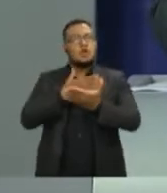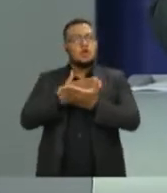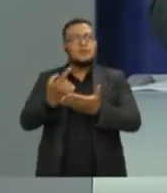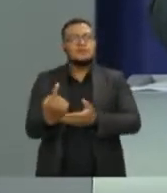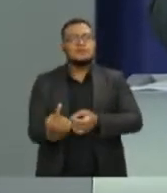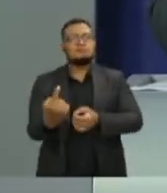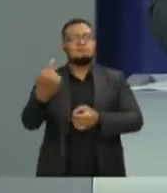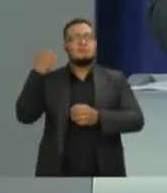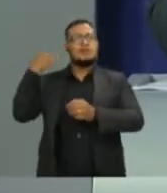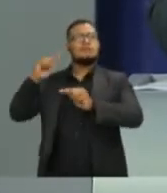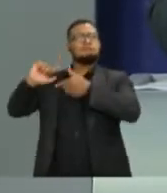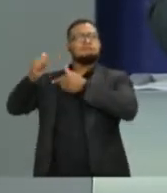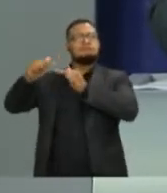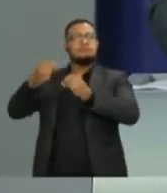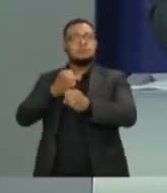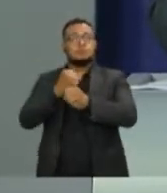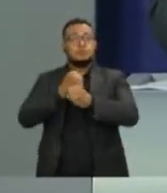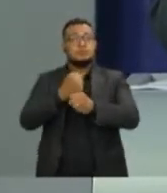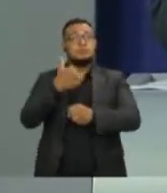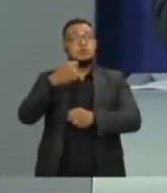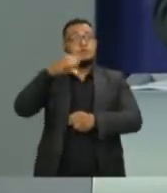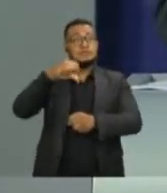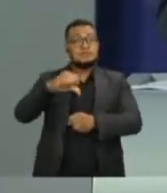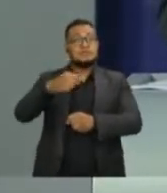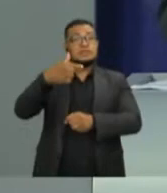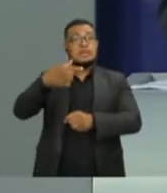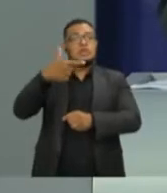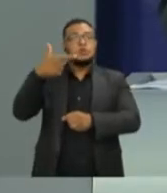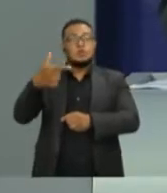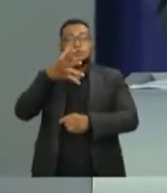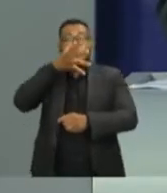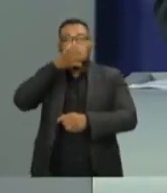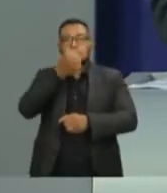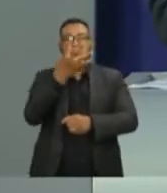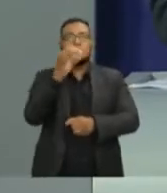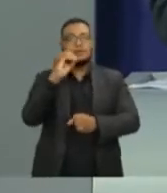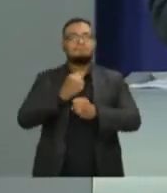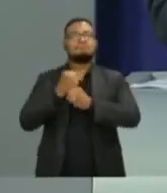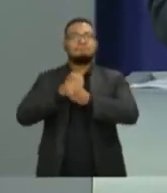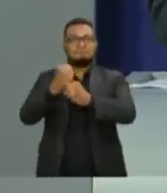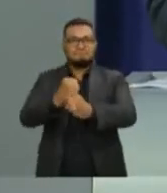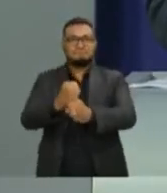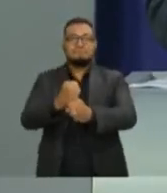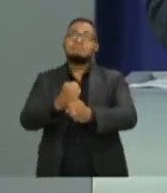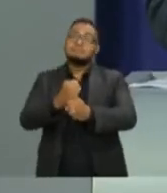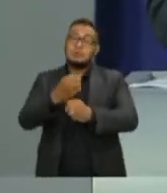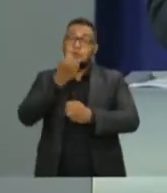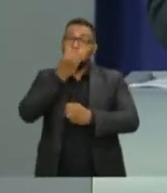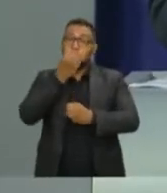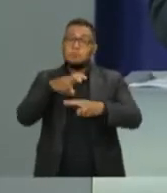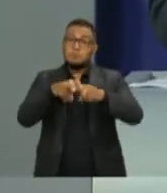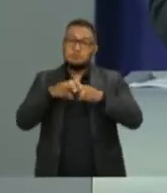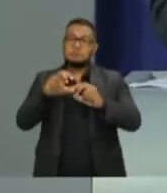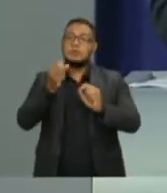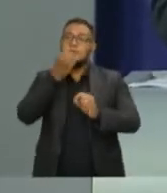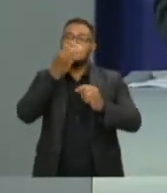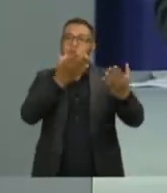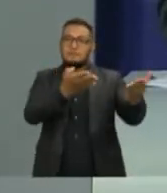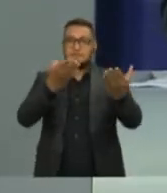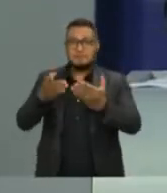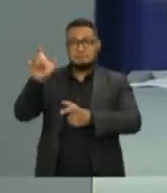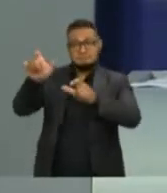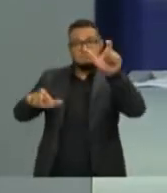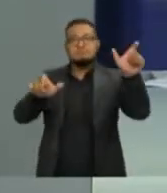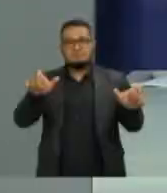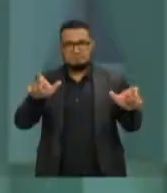1982, há quase 40 anos. Hora então de dar as boas-vindas aos nossos convidados. Boa